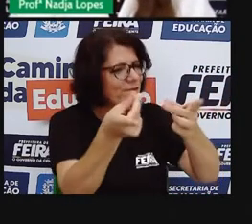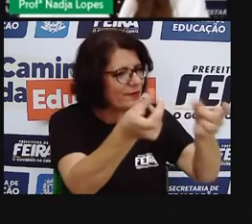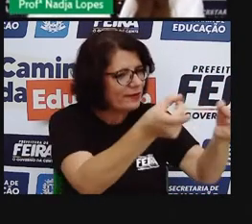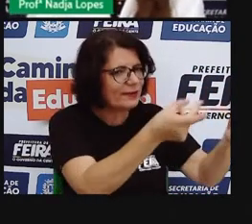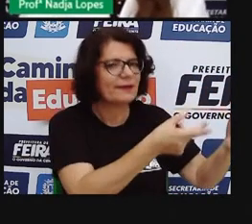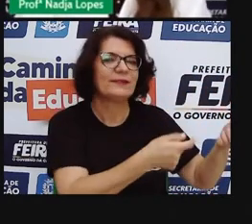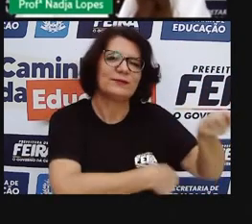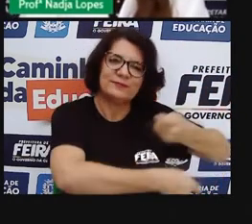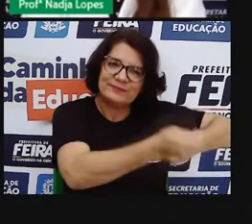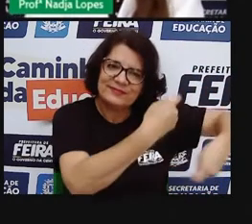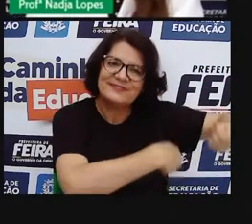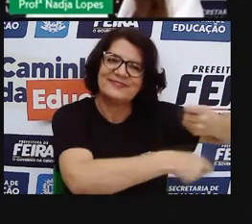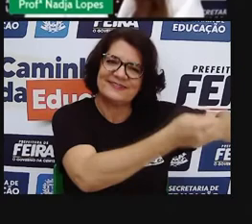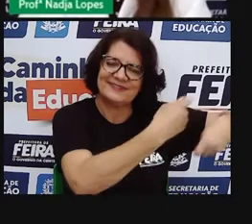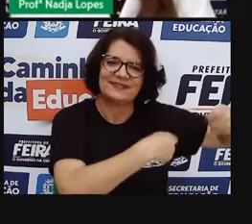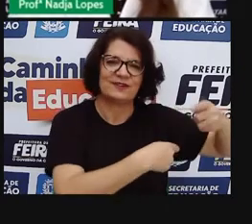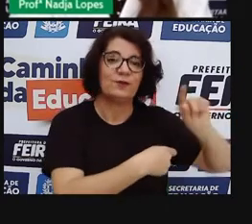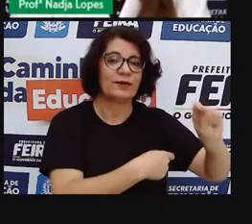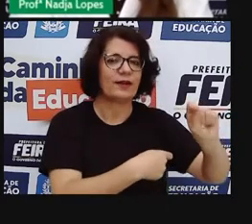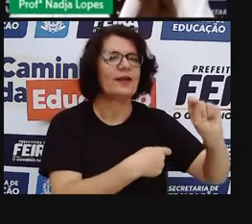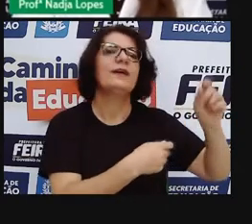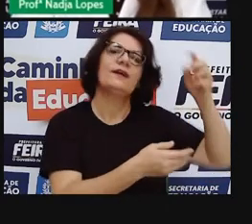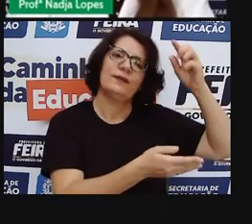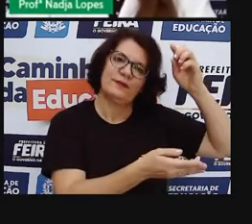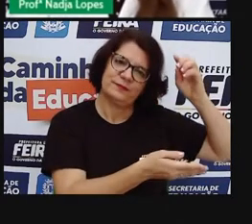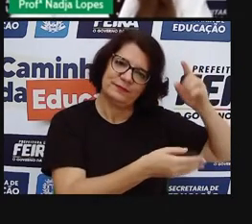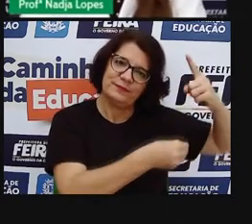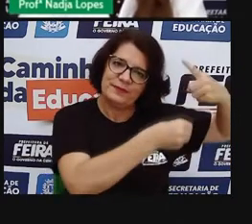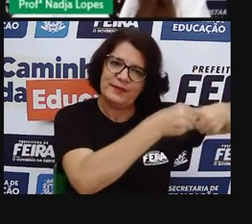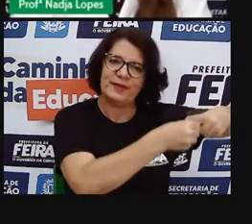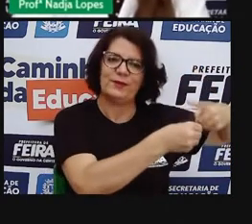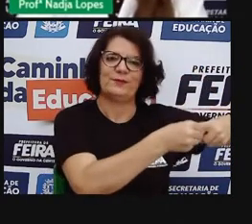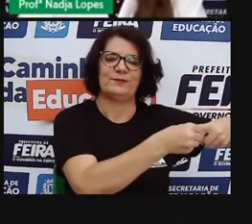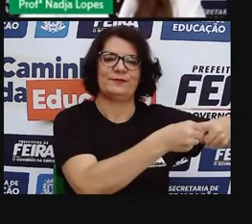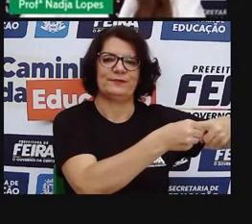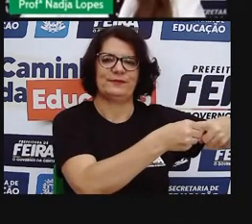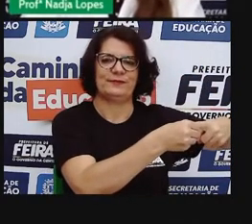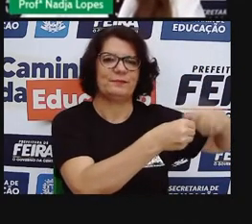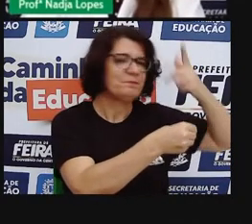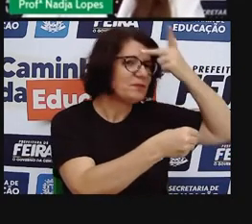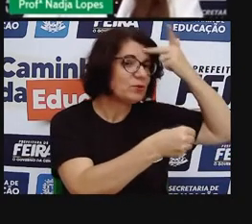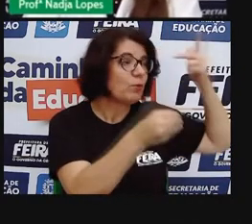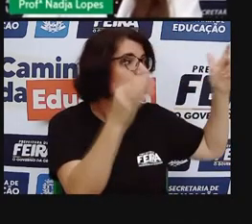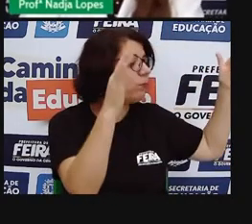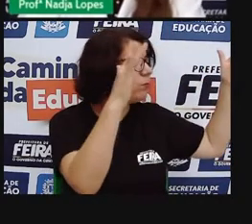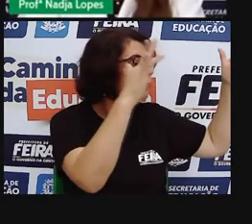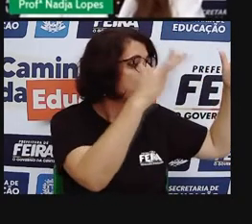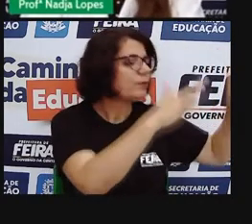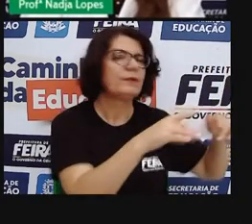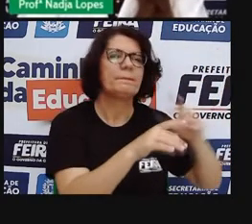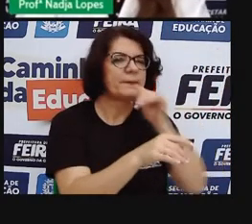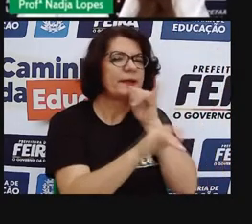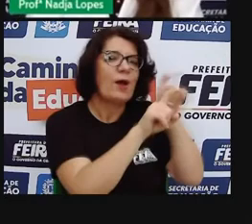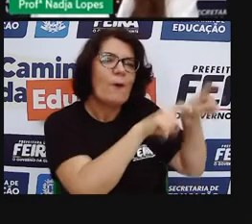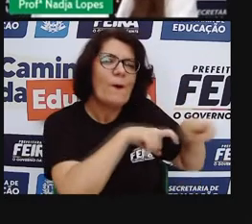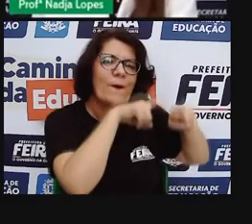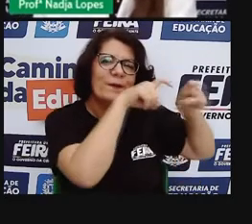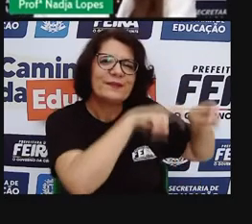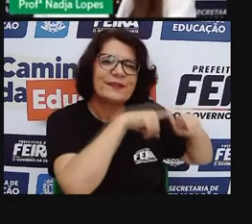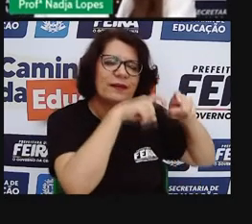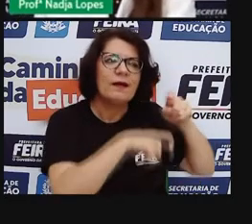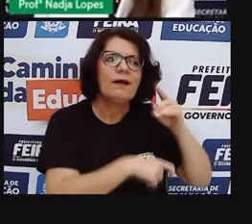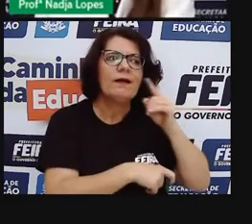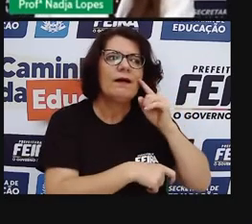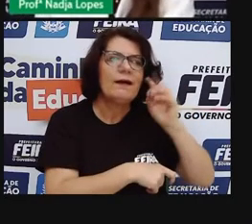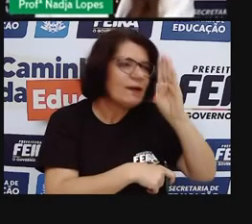são considerados as cidades, e o pessoal dos locais mais distante, da roça, como se diz, né? Vem